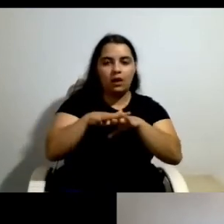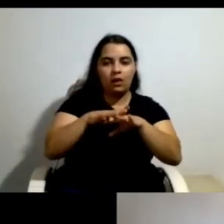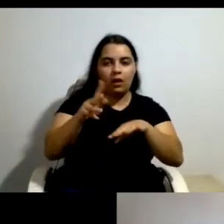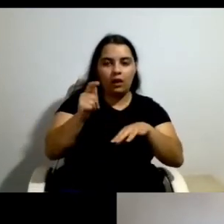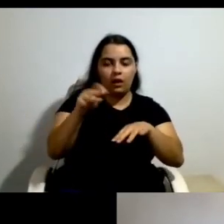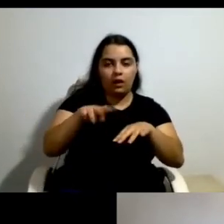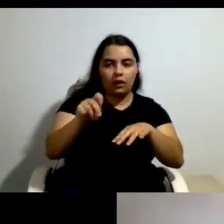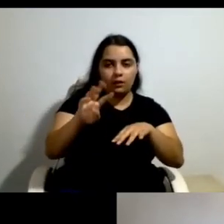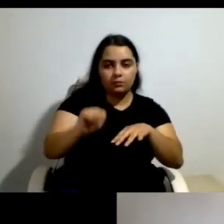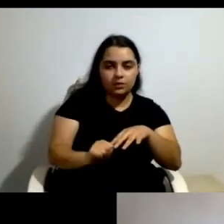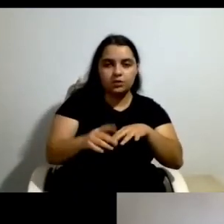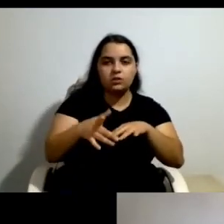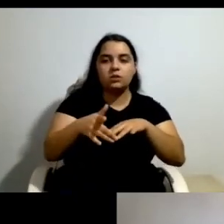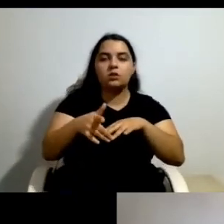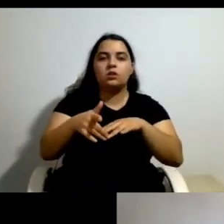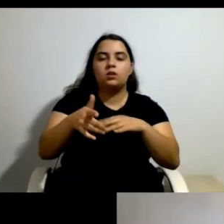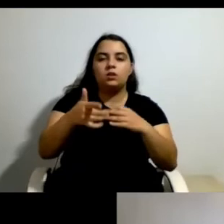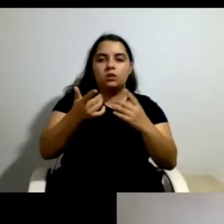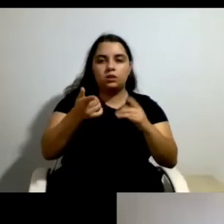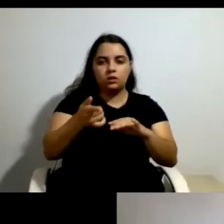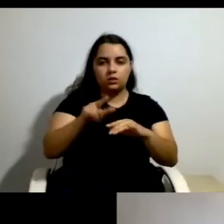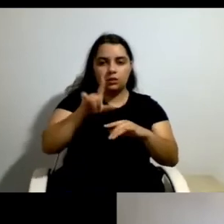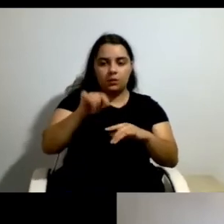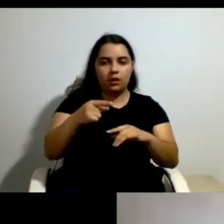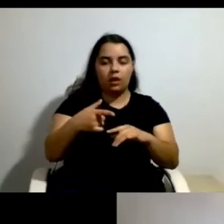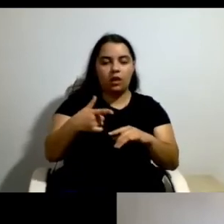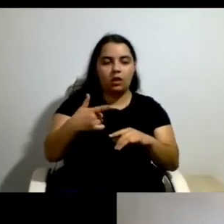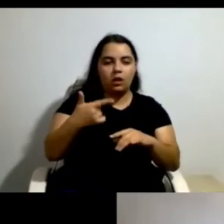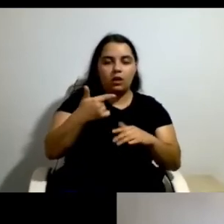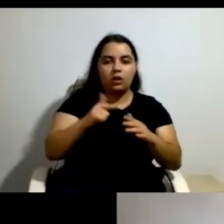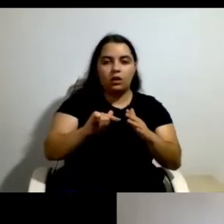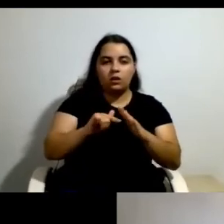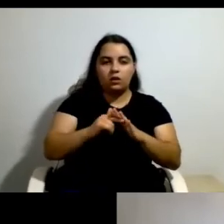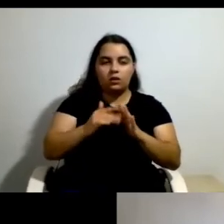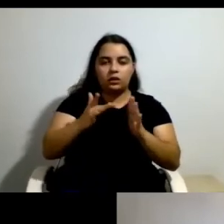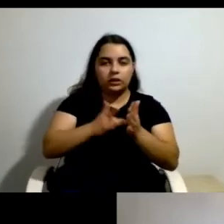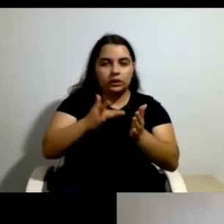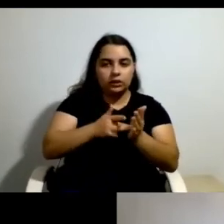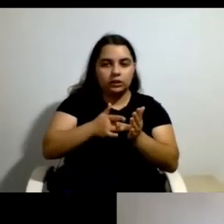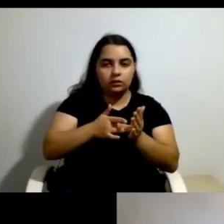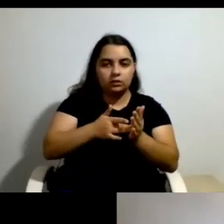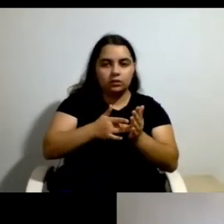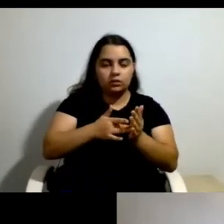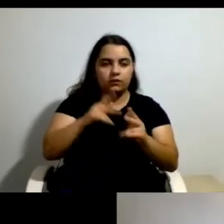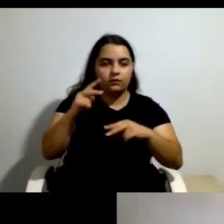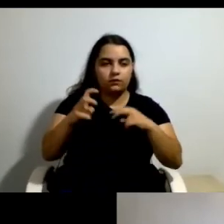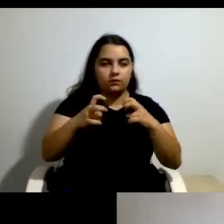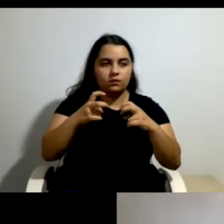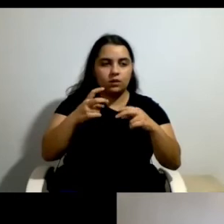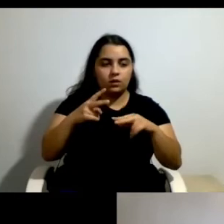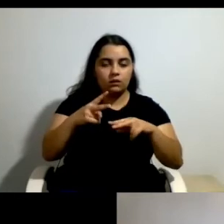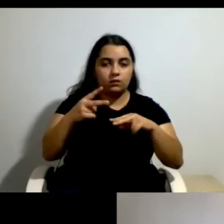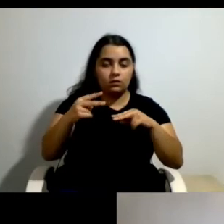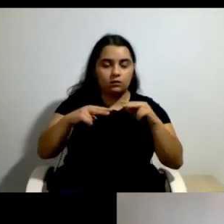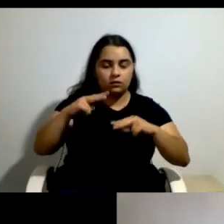Enterprise in Europe, com tese no doutoramento sobre avaliação nas organizações do terceiro setor, tem desenvolvido investigação e